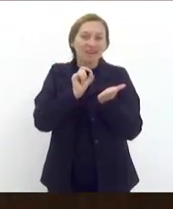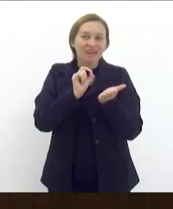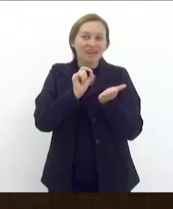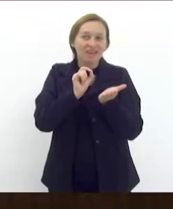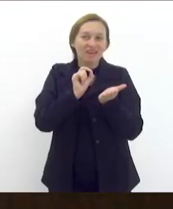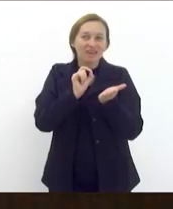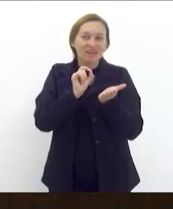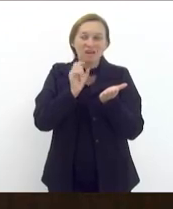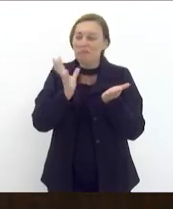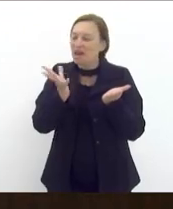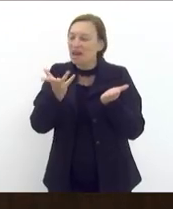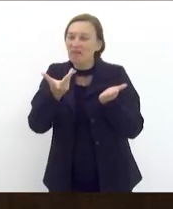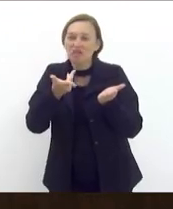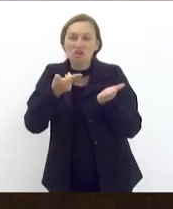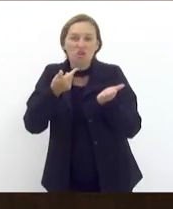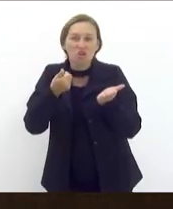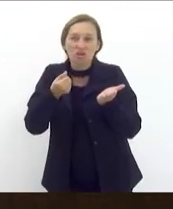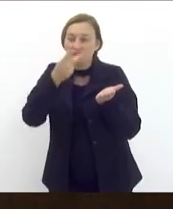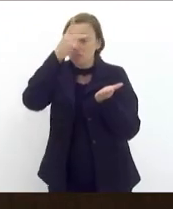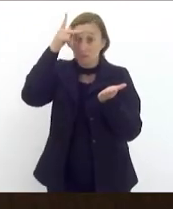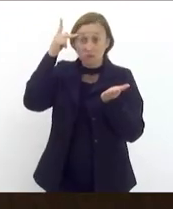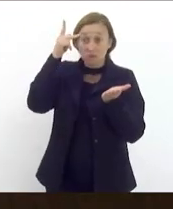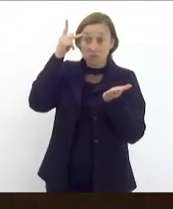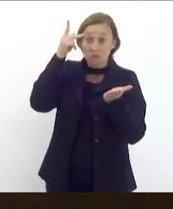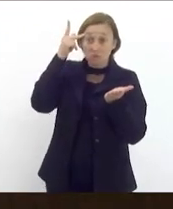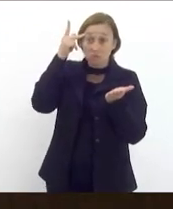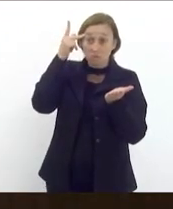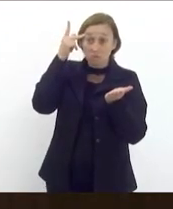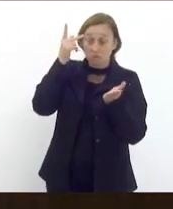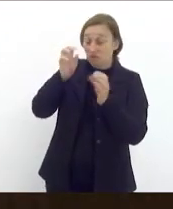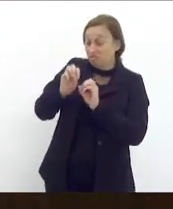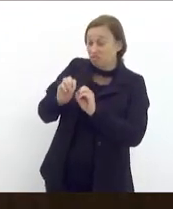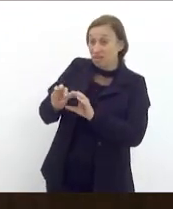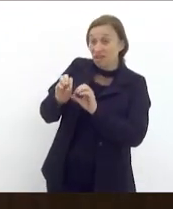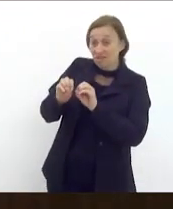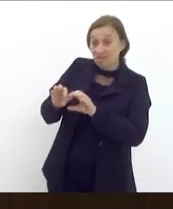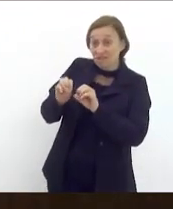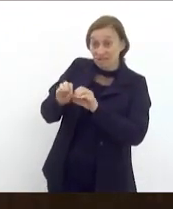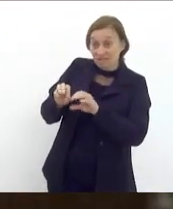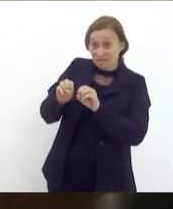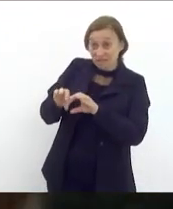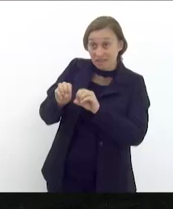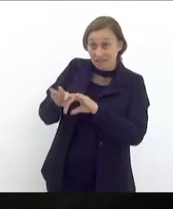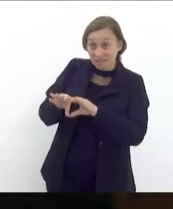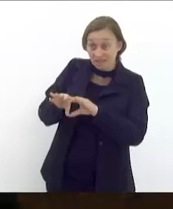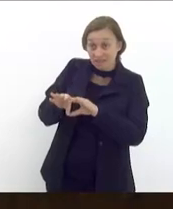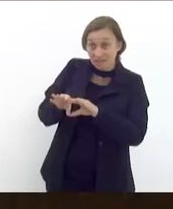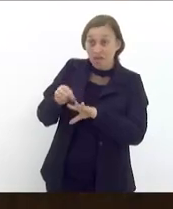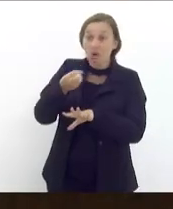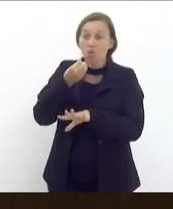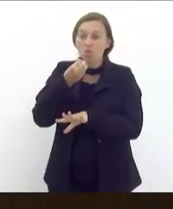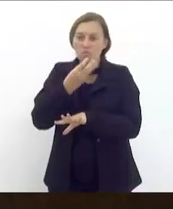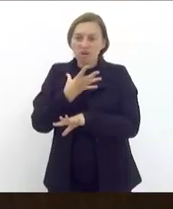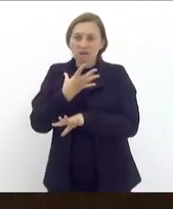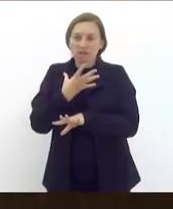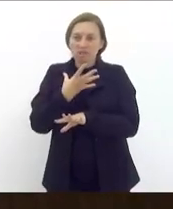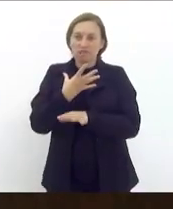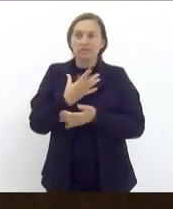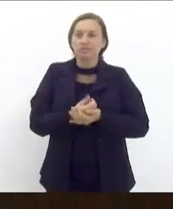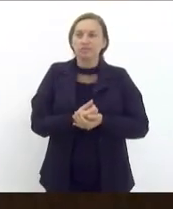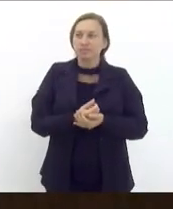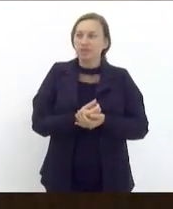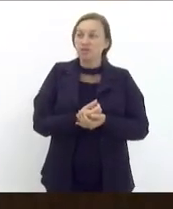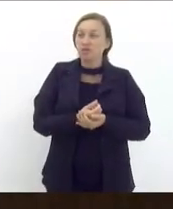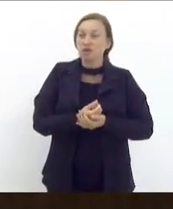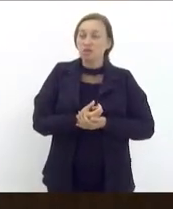maravilhosos como o Pentateuco que só ensinam o bem. O